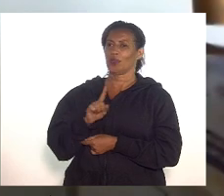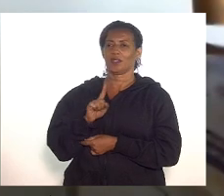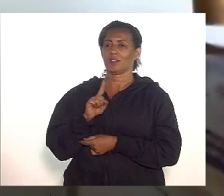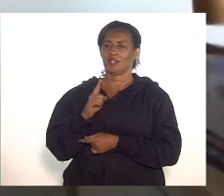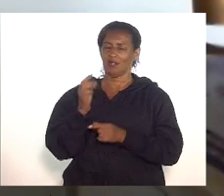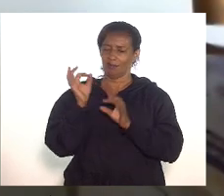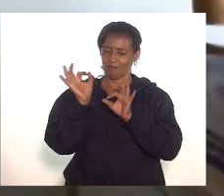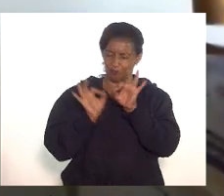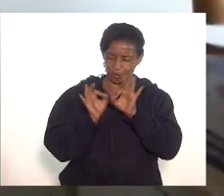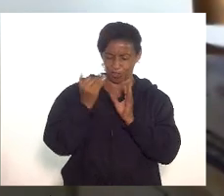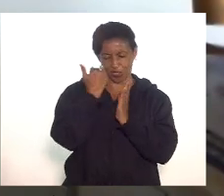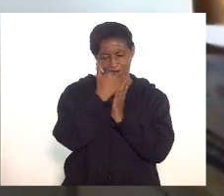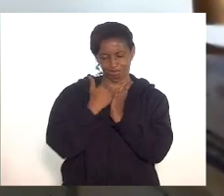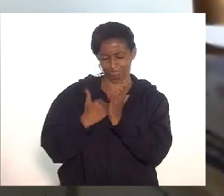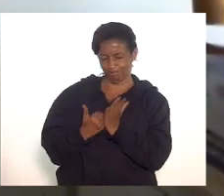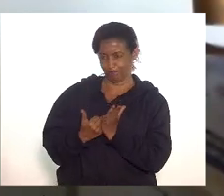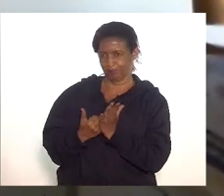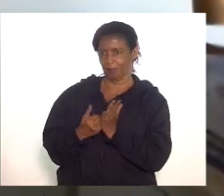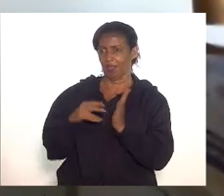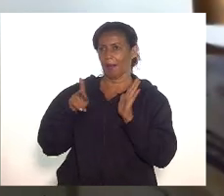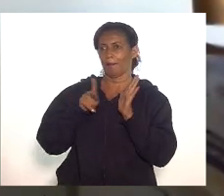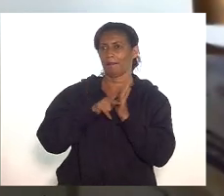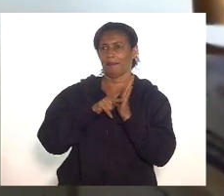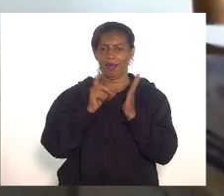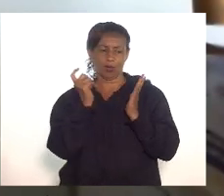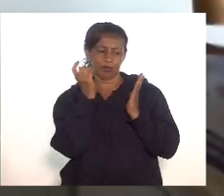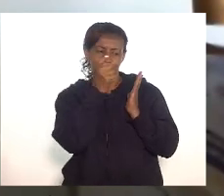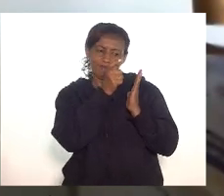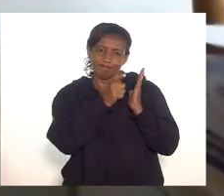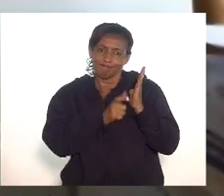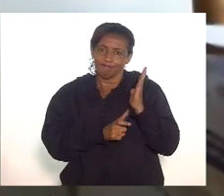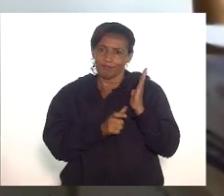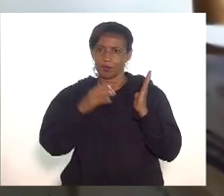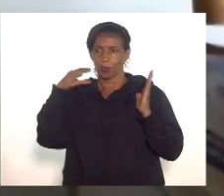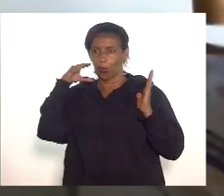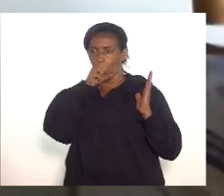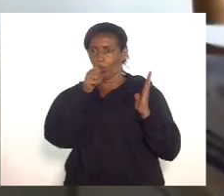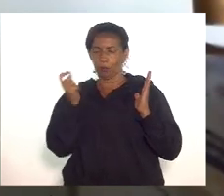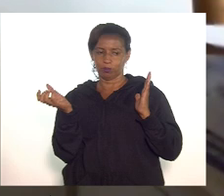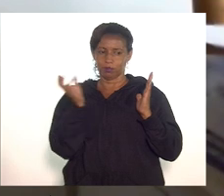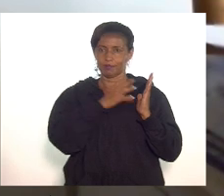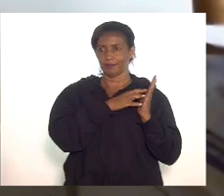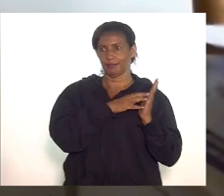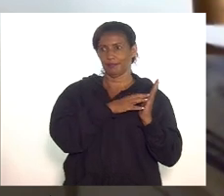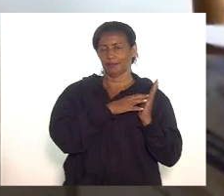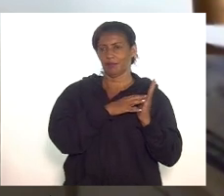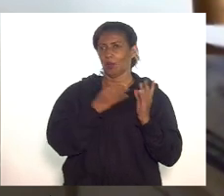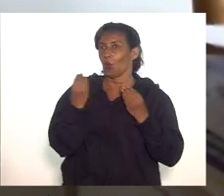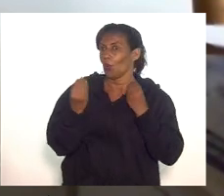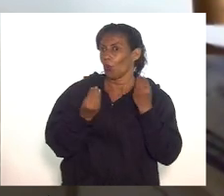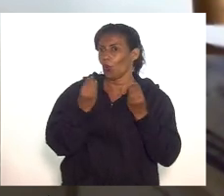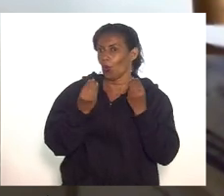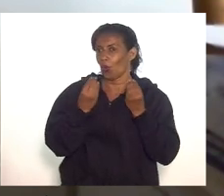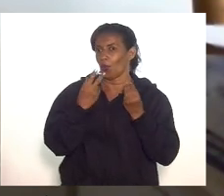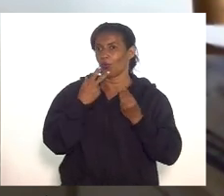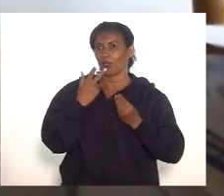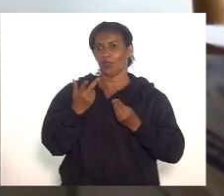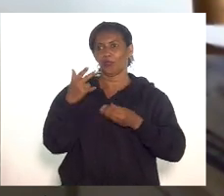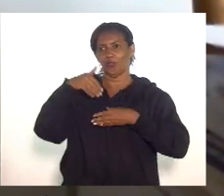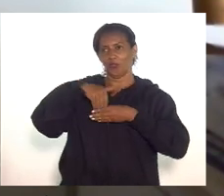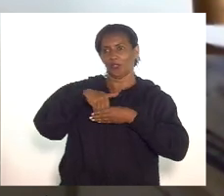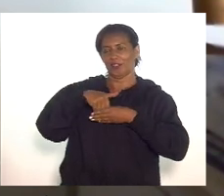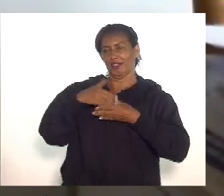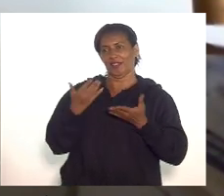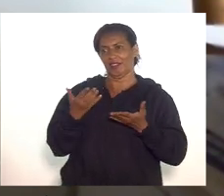O projeto veio à pauta de forma afoita. E como é que eu vou emitir parecer sobre um